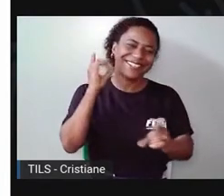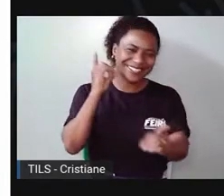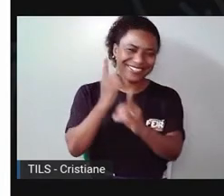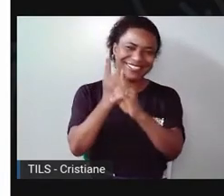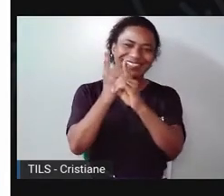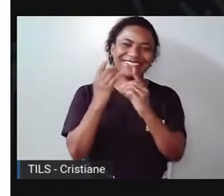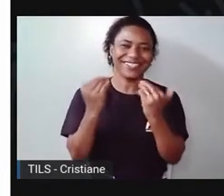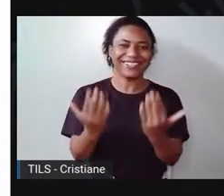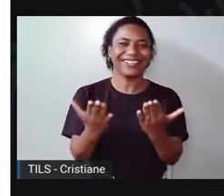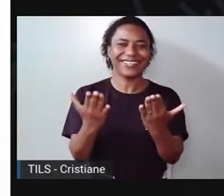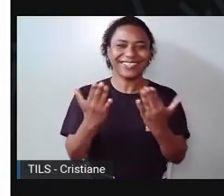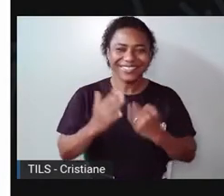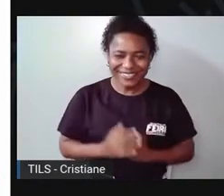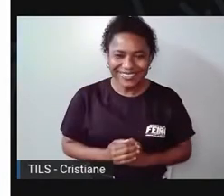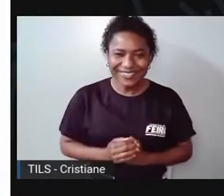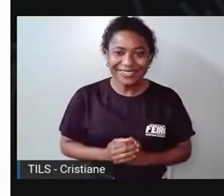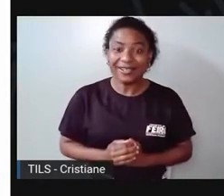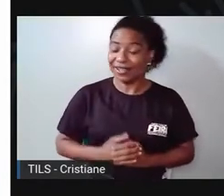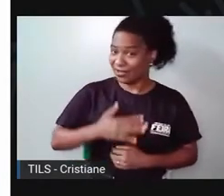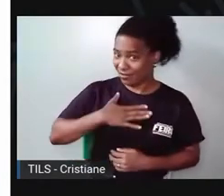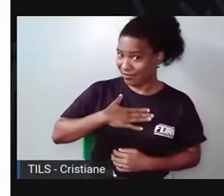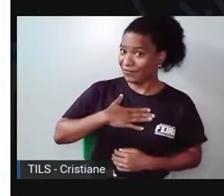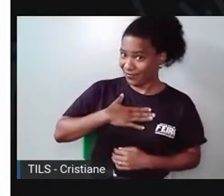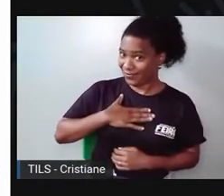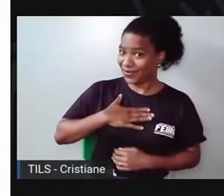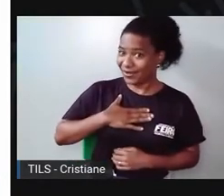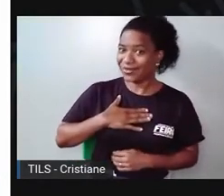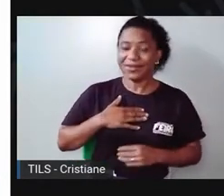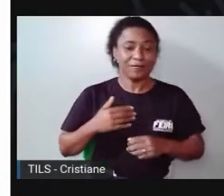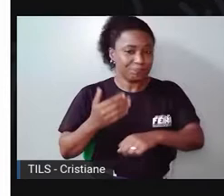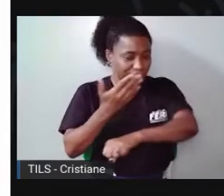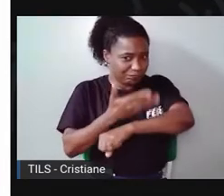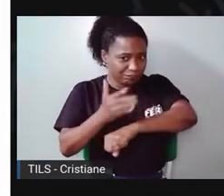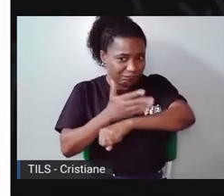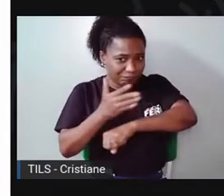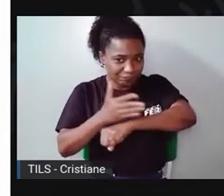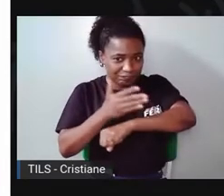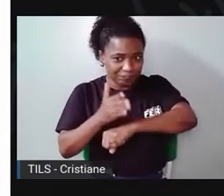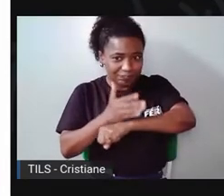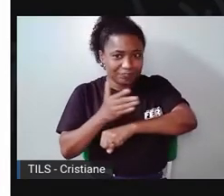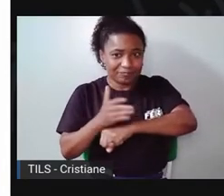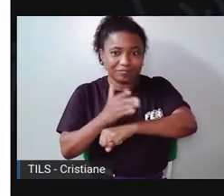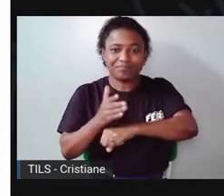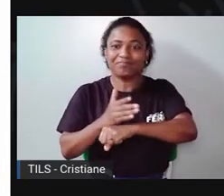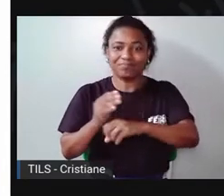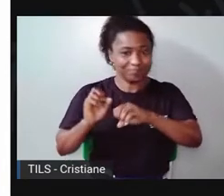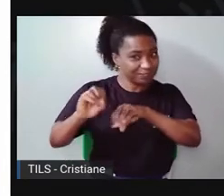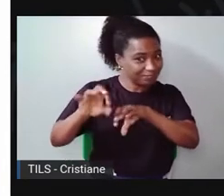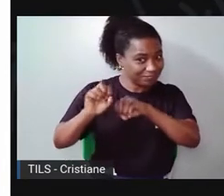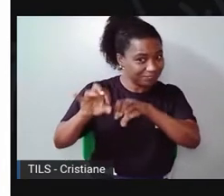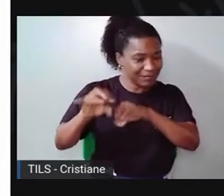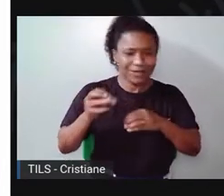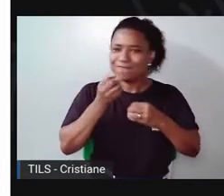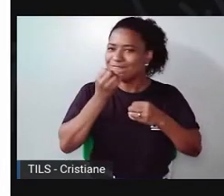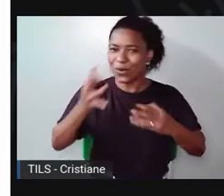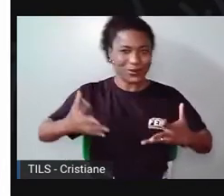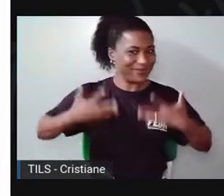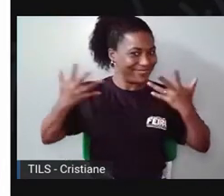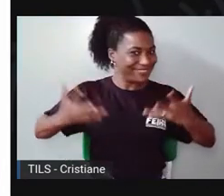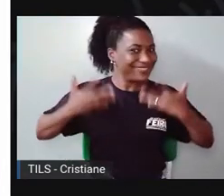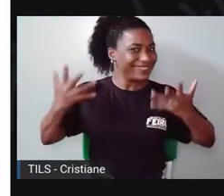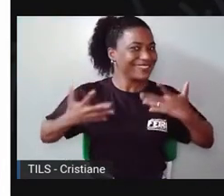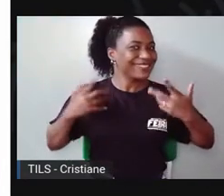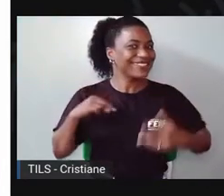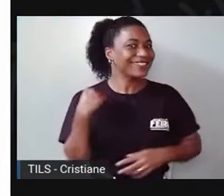A Proeliza preparou uma aula muito divertida. Será que a gente vai fazer hoje, hein?